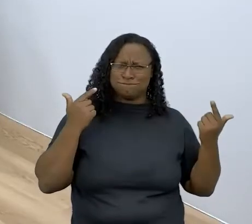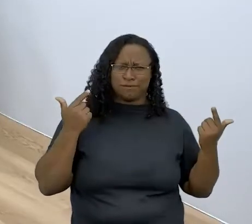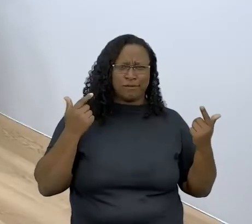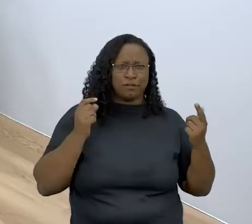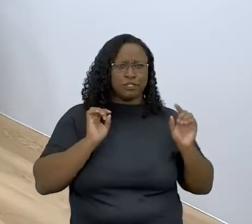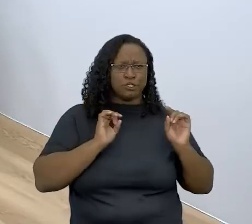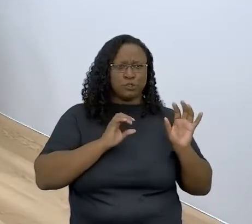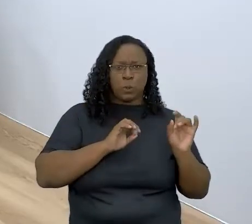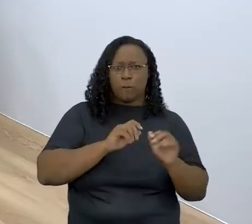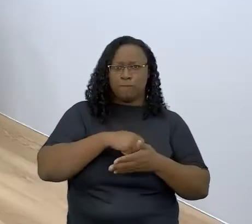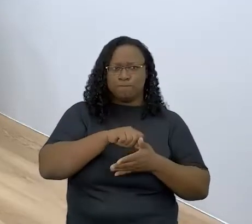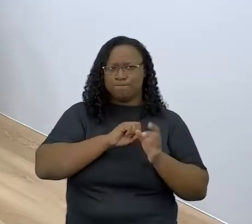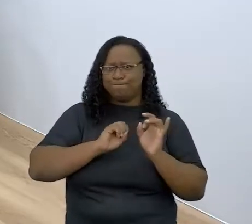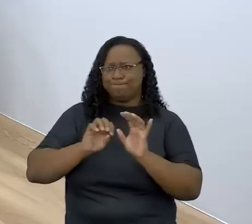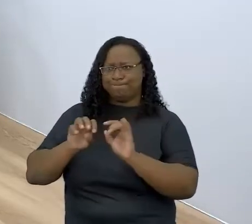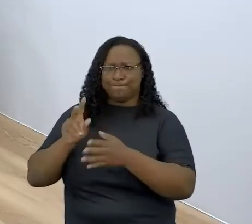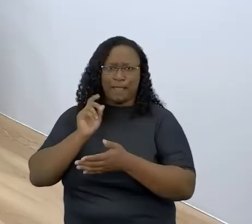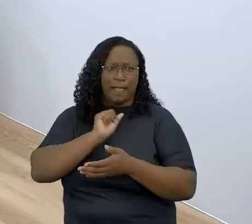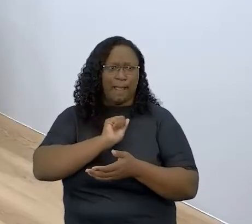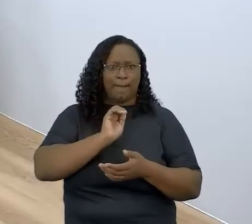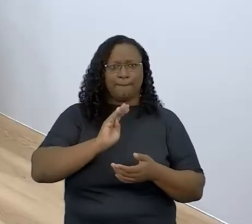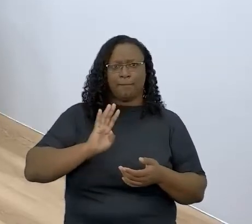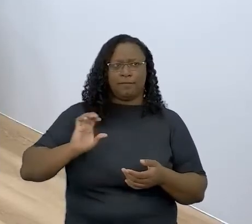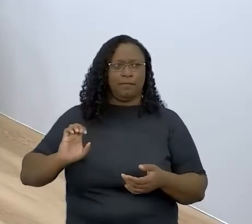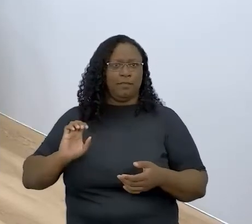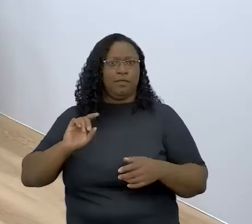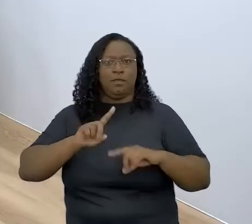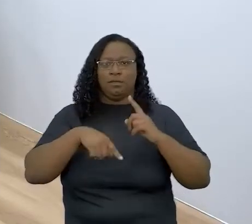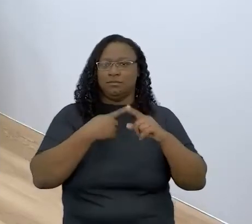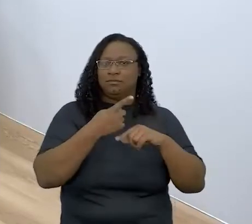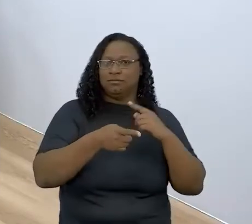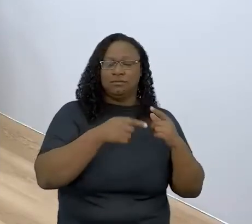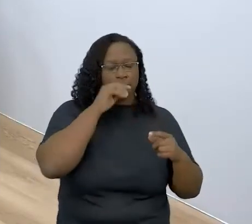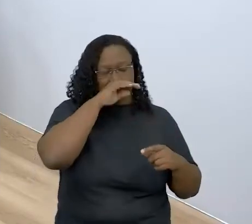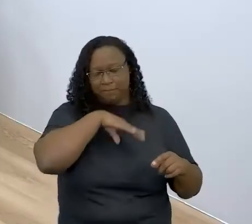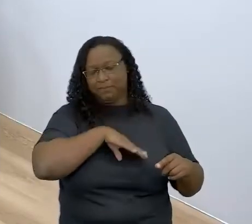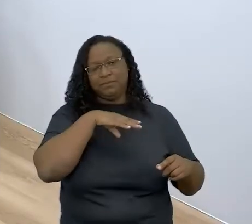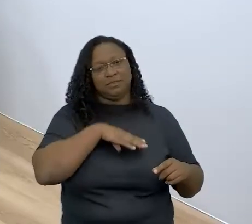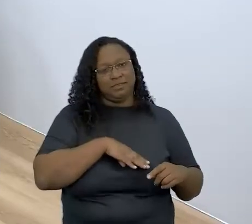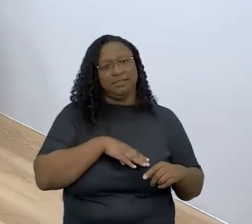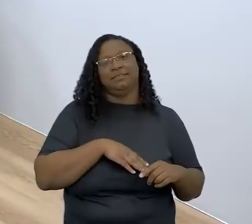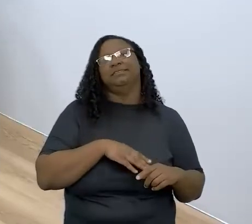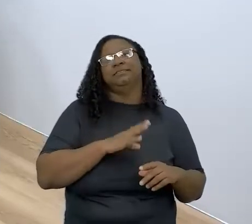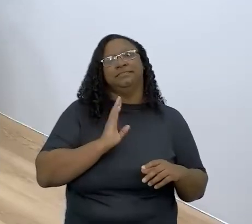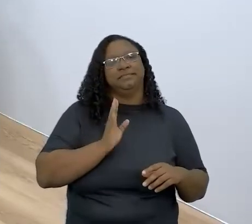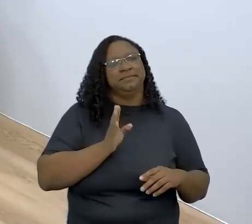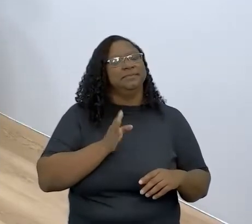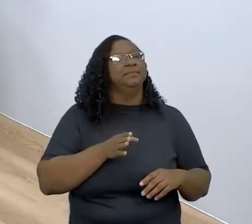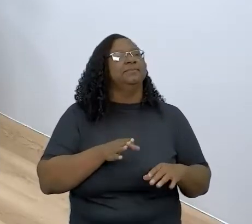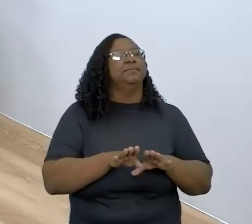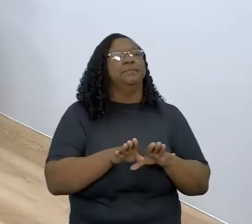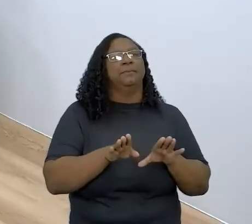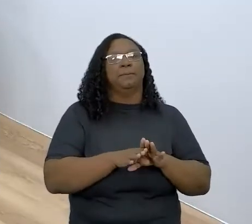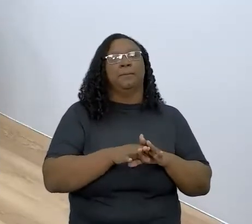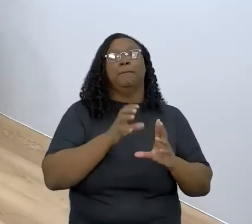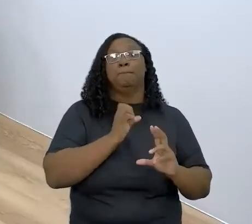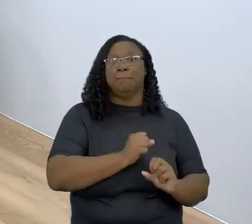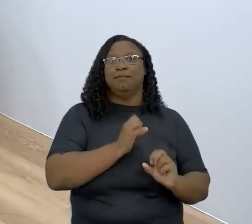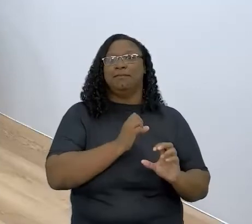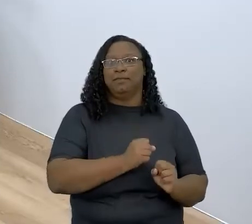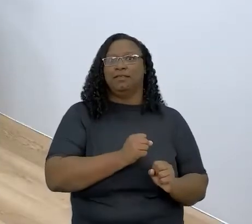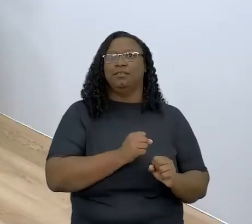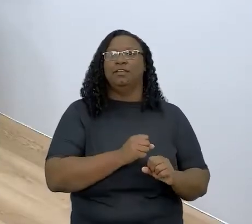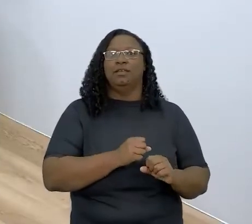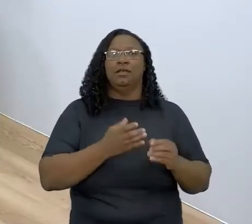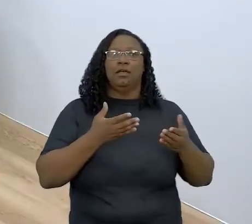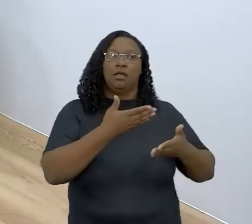alfabetizando, você está ensinando outras coisas além da língua portuguesa, no caso aí. Ensinando a matemática. E essa aula que você deu, a gente